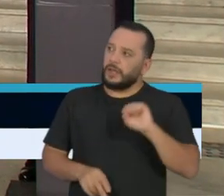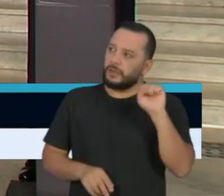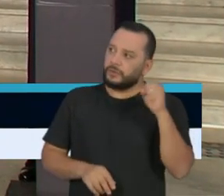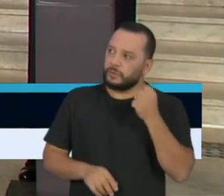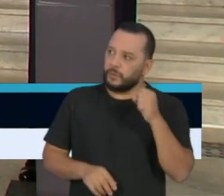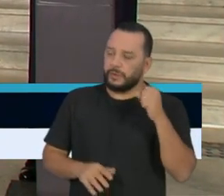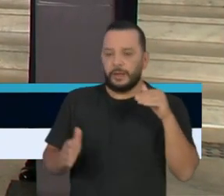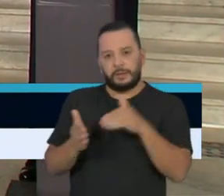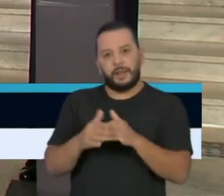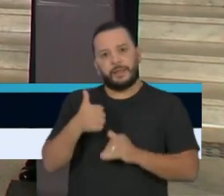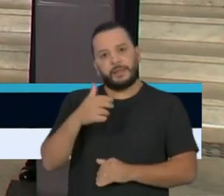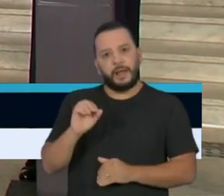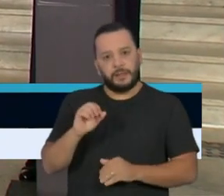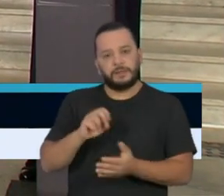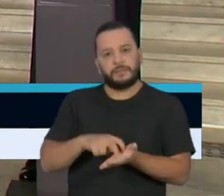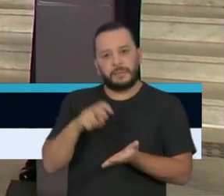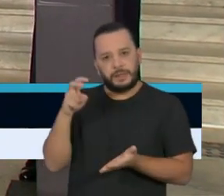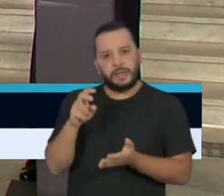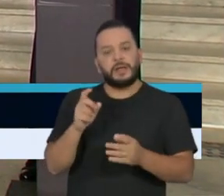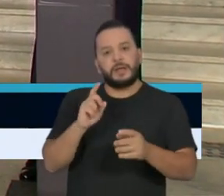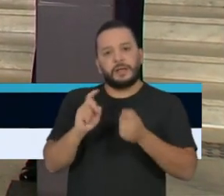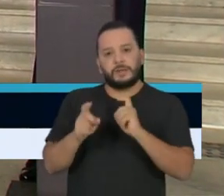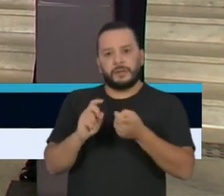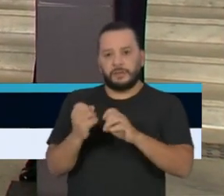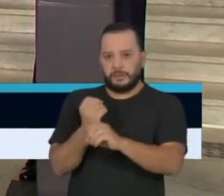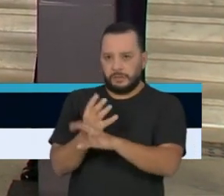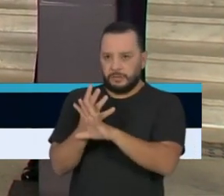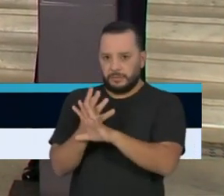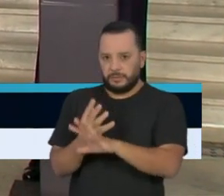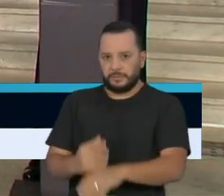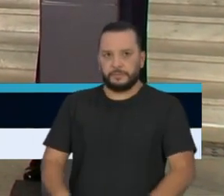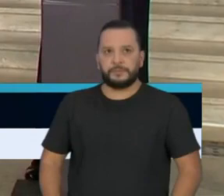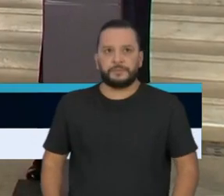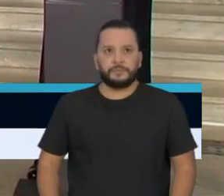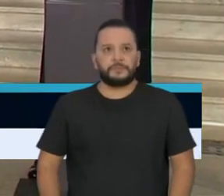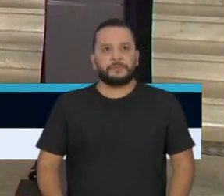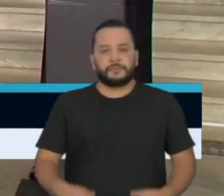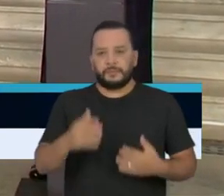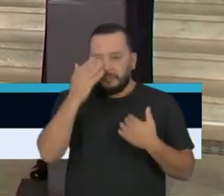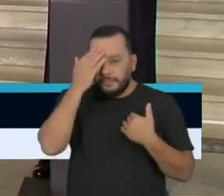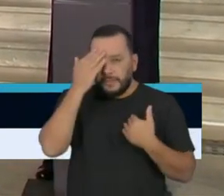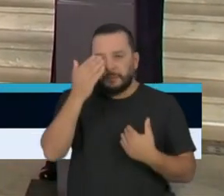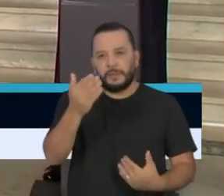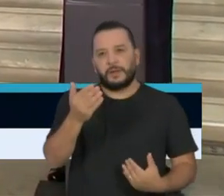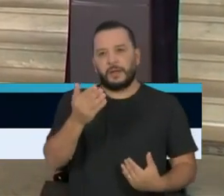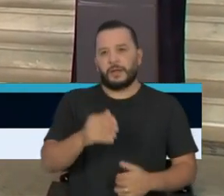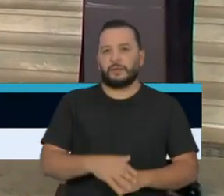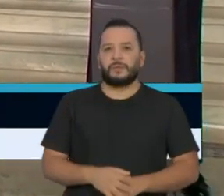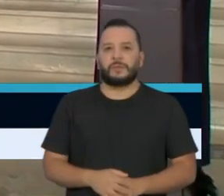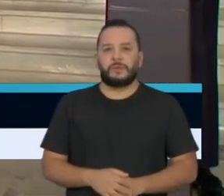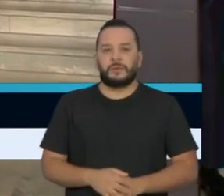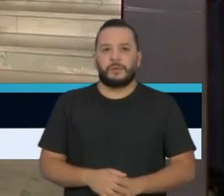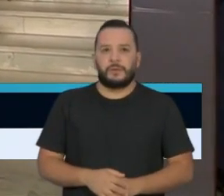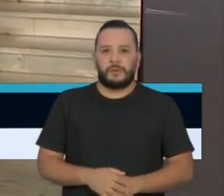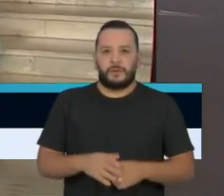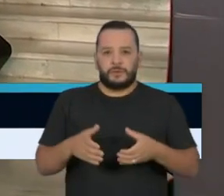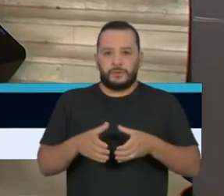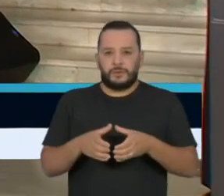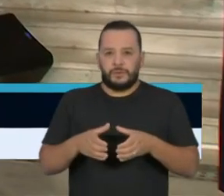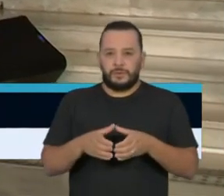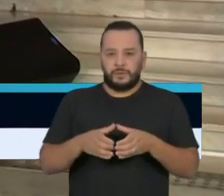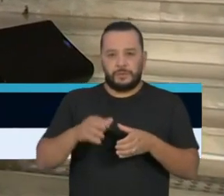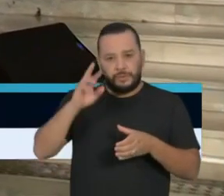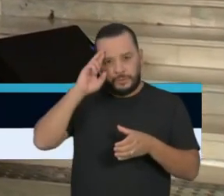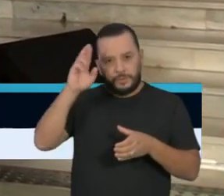da manhã. São reuniões virtuais. Patrícia Hellen. Muito obrigada, governador. Bom, esse grupo empresarial já se